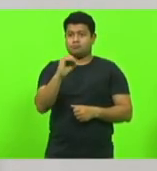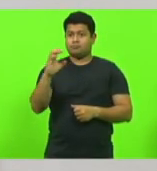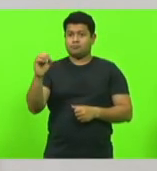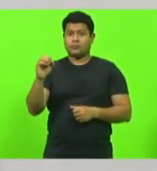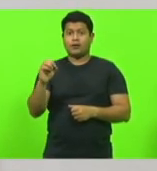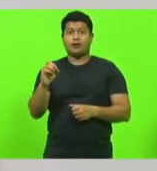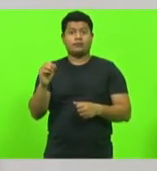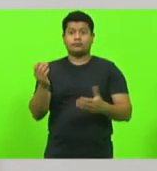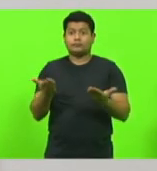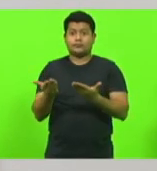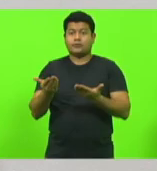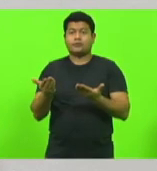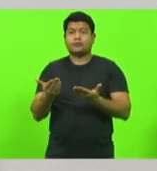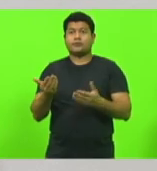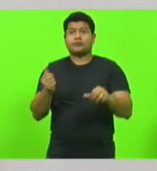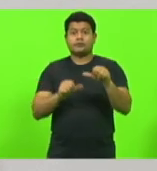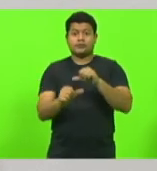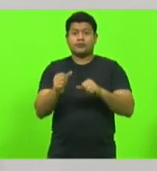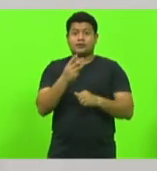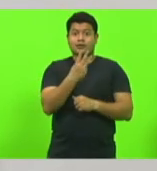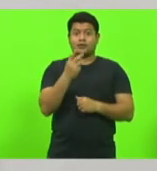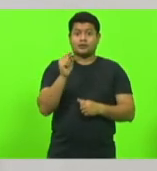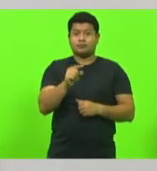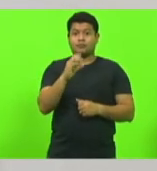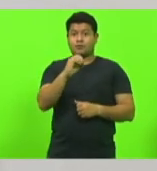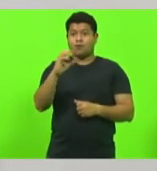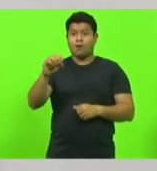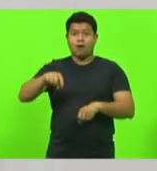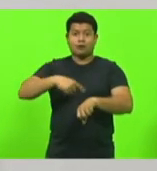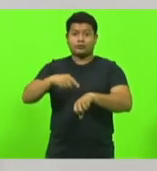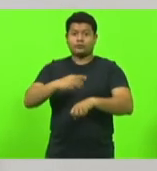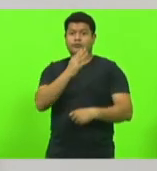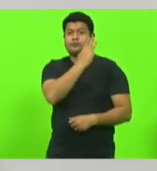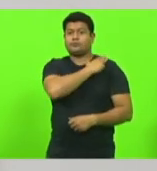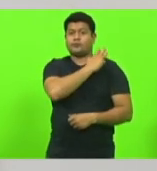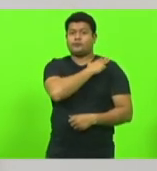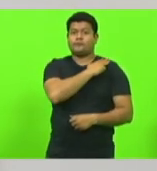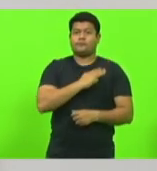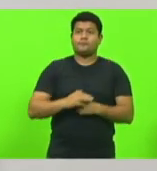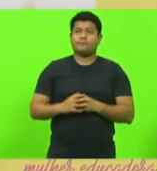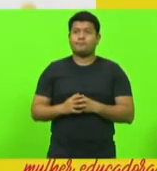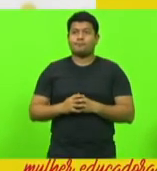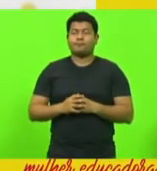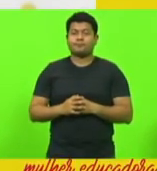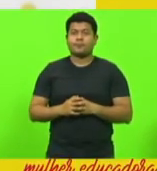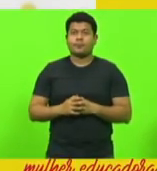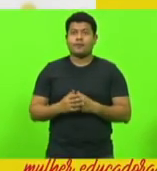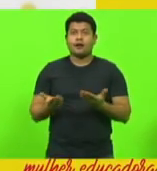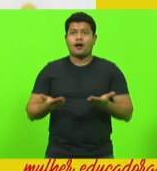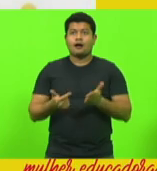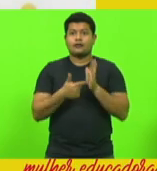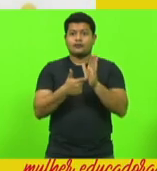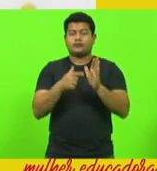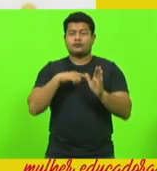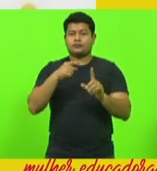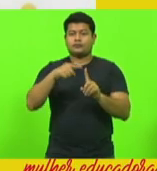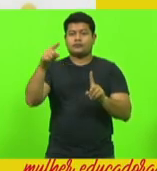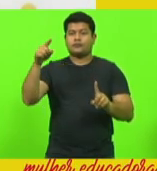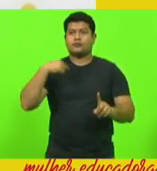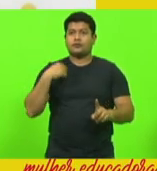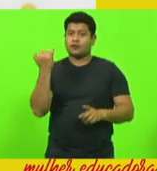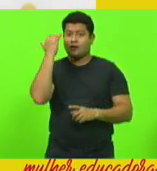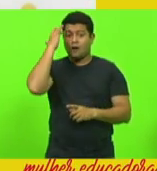horas nossos estudantes no ensino médio. Pode passar. E aqui nós temos alguns dados, que eu acho que são